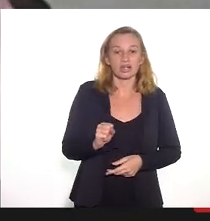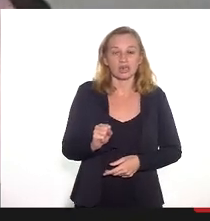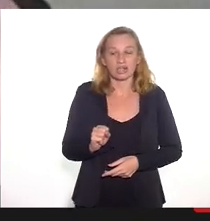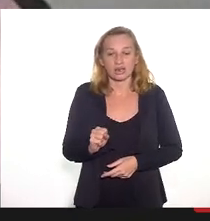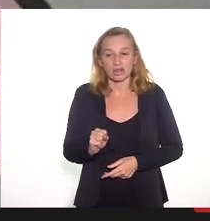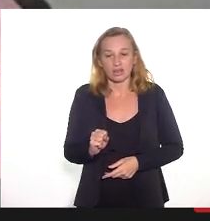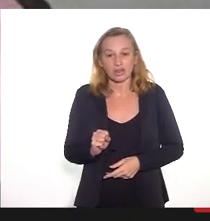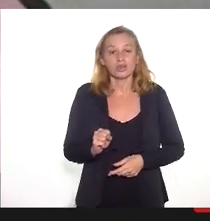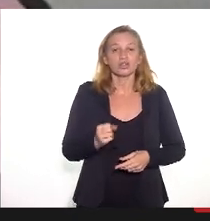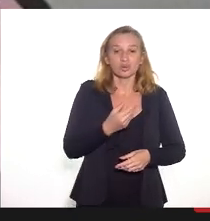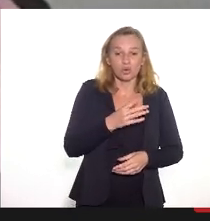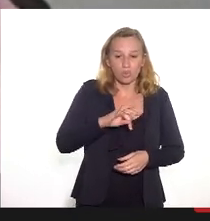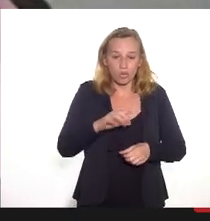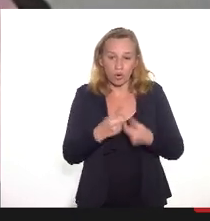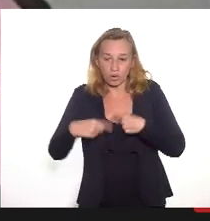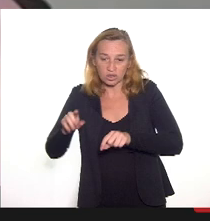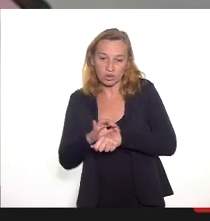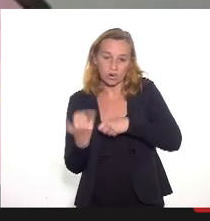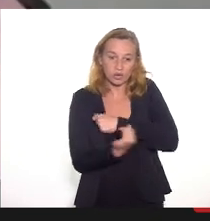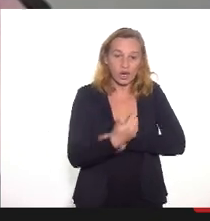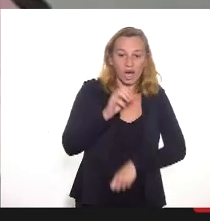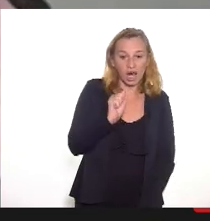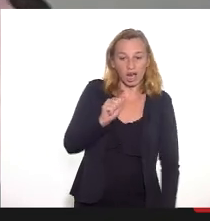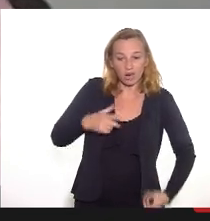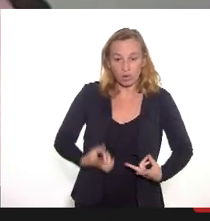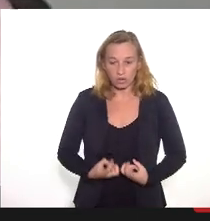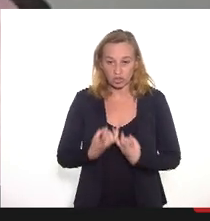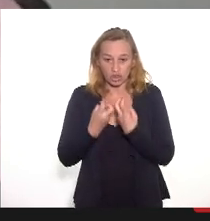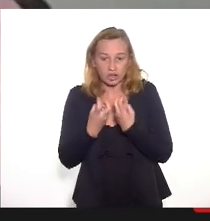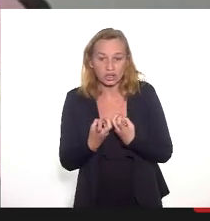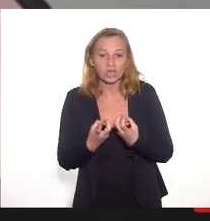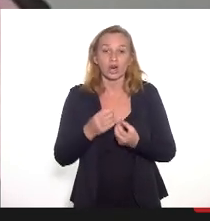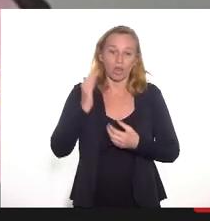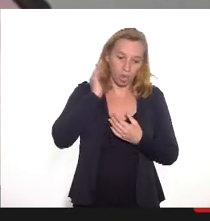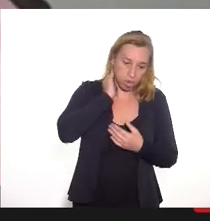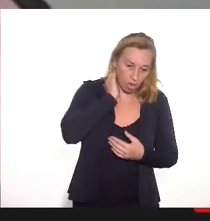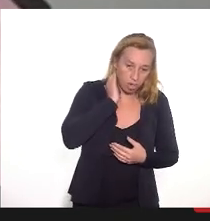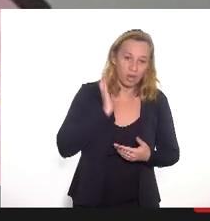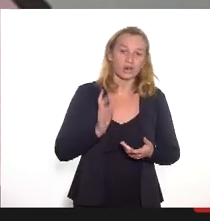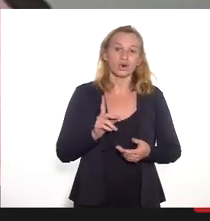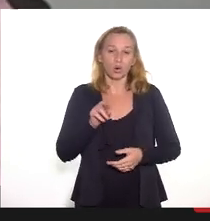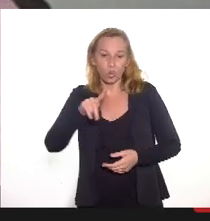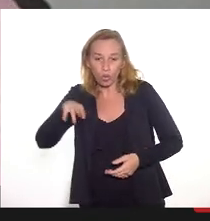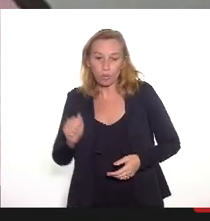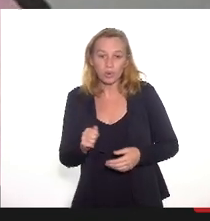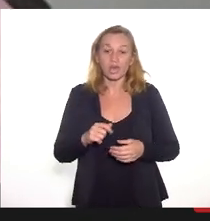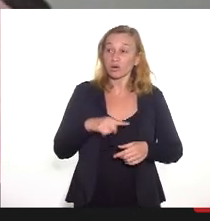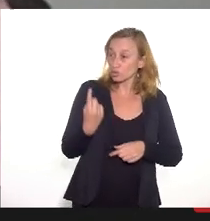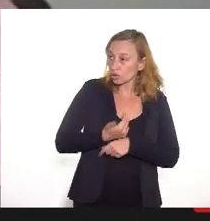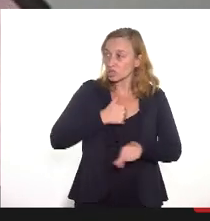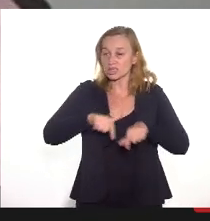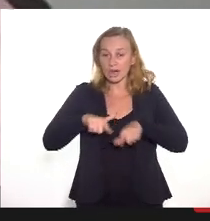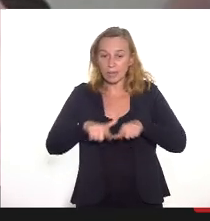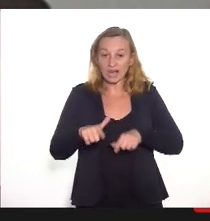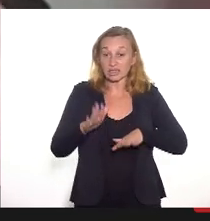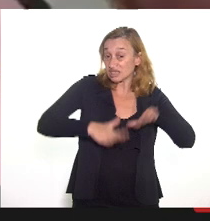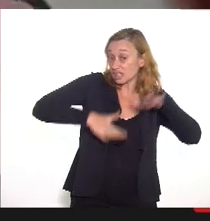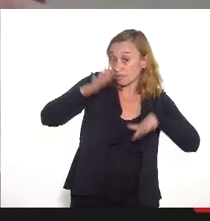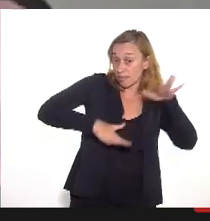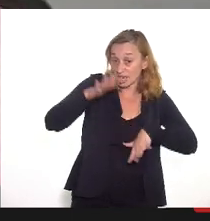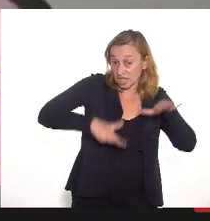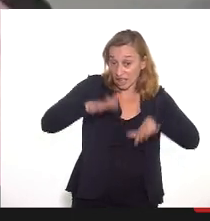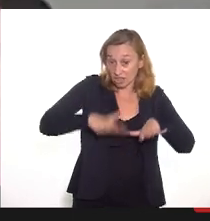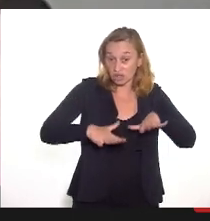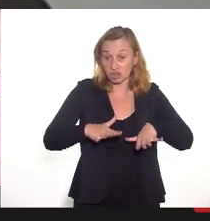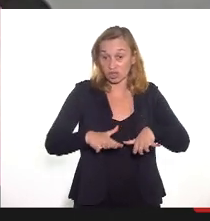através do Covid, seja na oncologia, seja na tuberculosa, seja na ISUP, esse é o nosso papel, independente, as pessoas estão